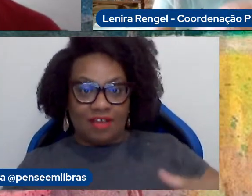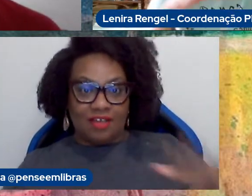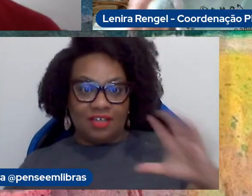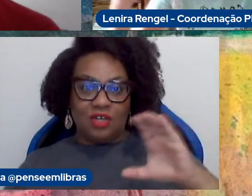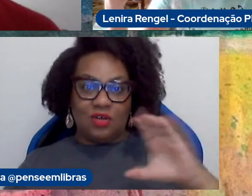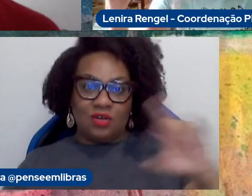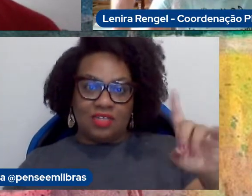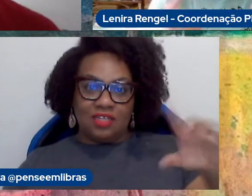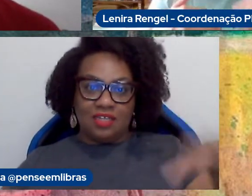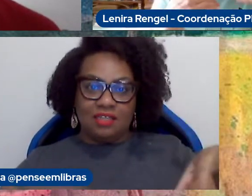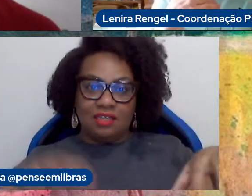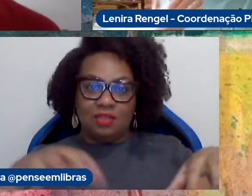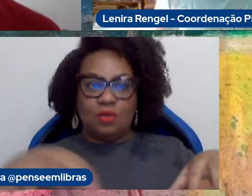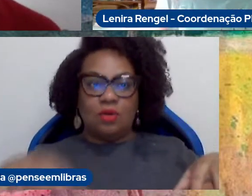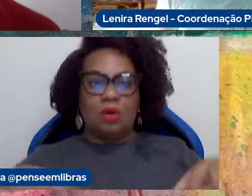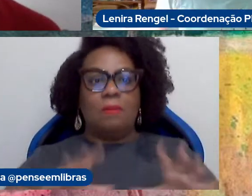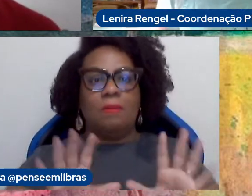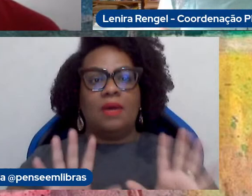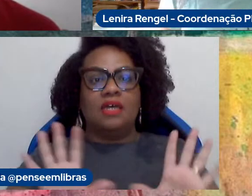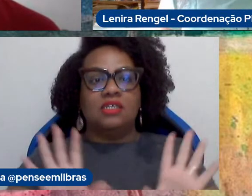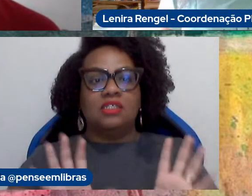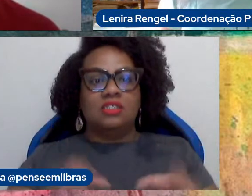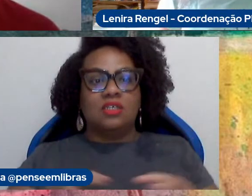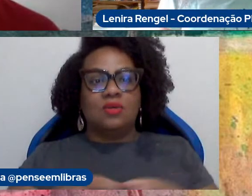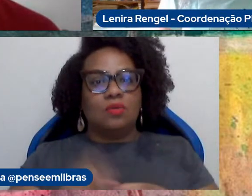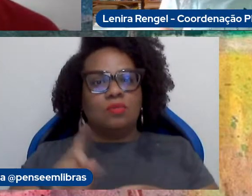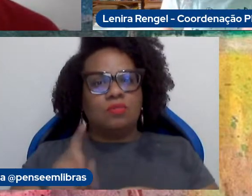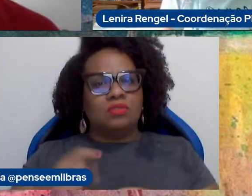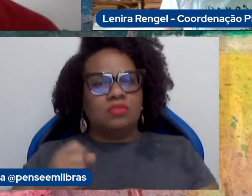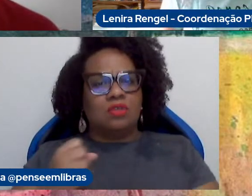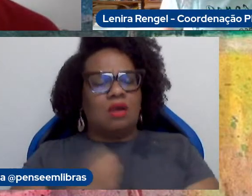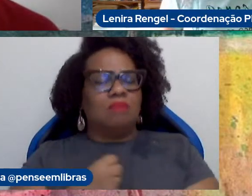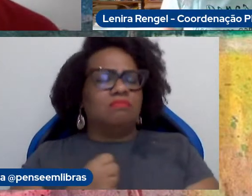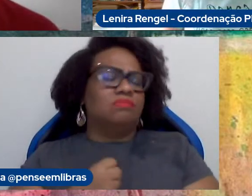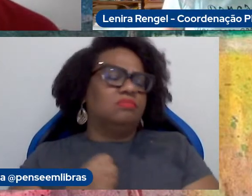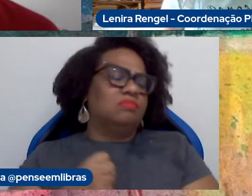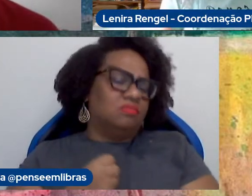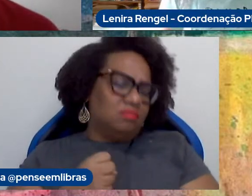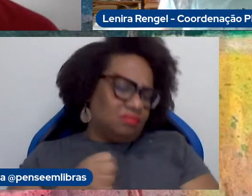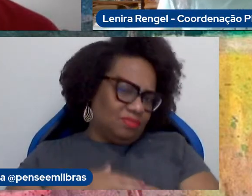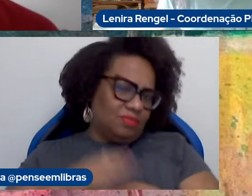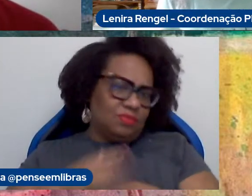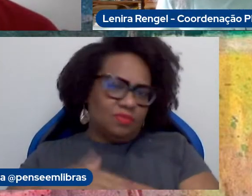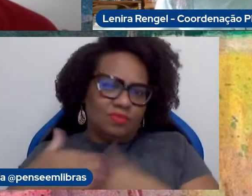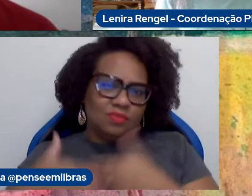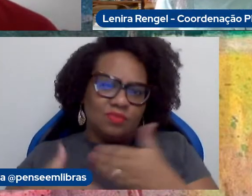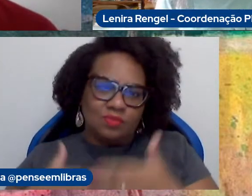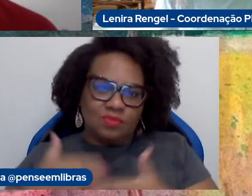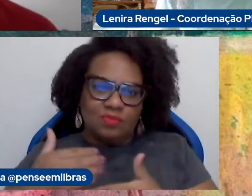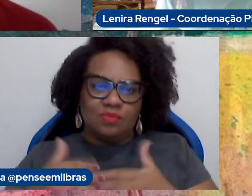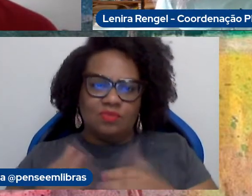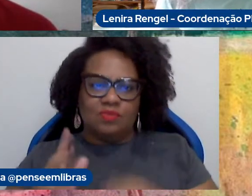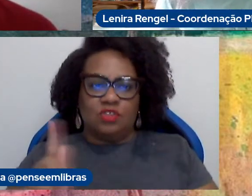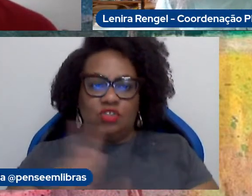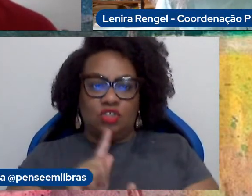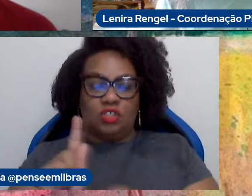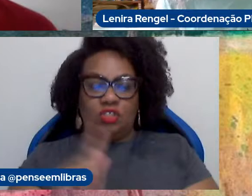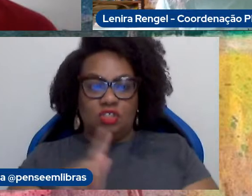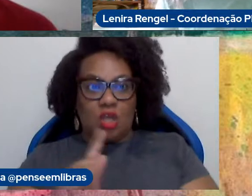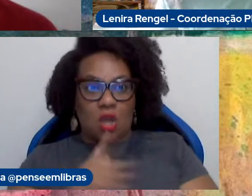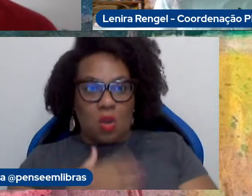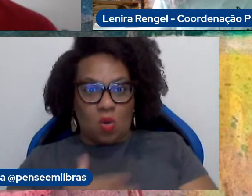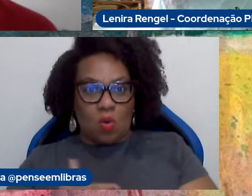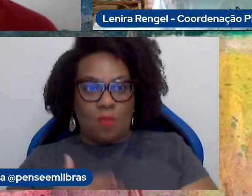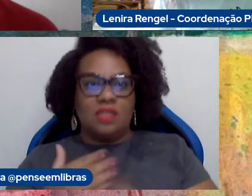coordenadores, mas eu sei que é uma equipe, a gente tem acompanhado há muito tempo, né? Desde o início da gestão de vocês, ainda em